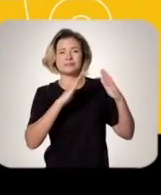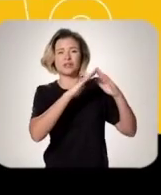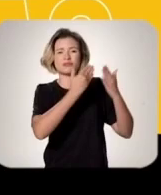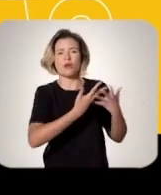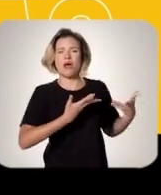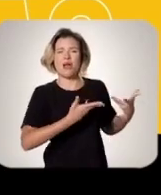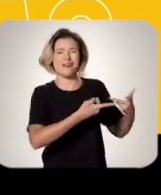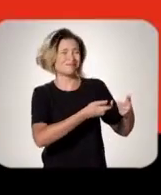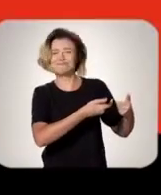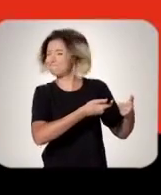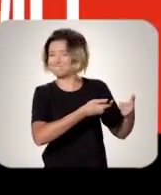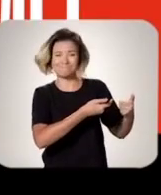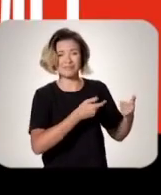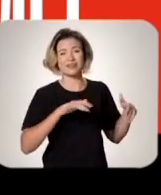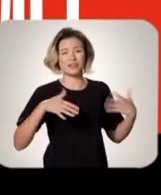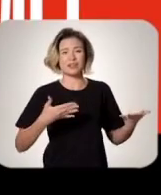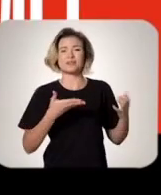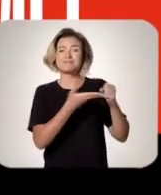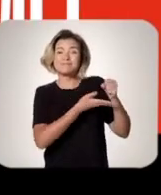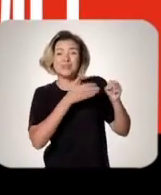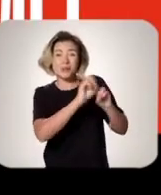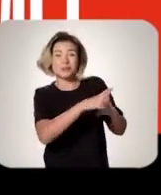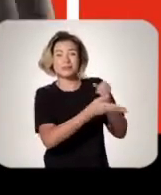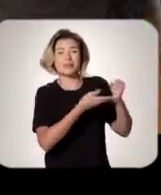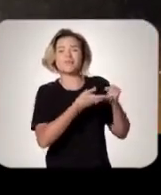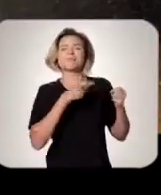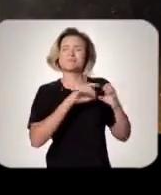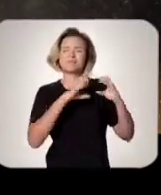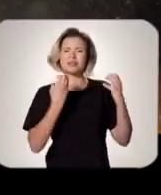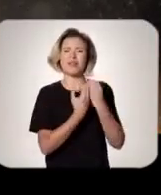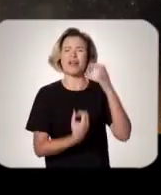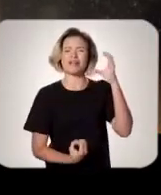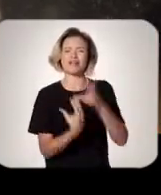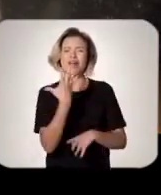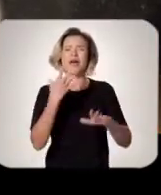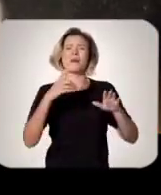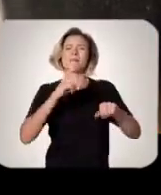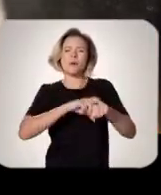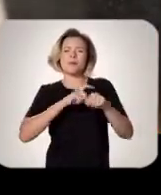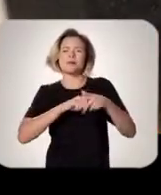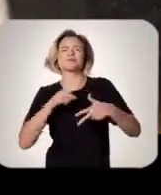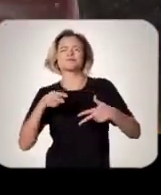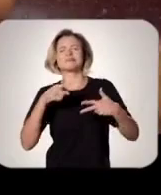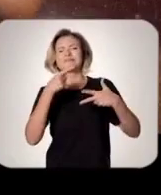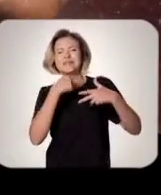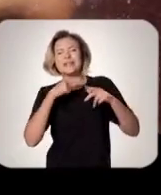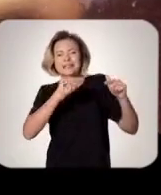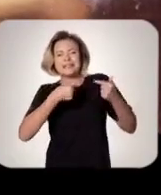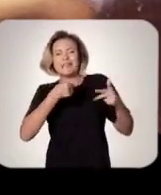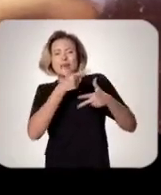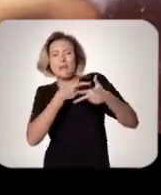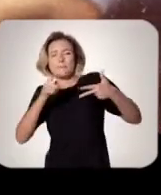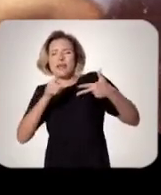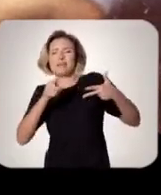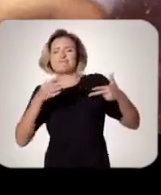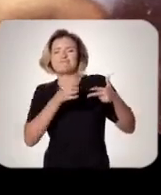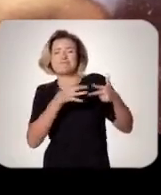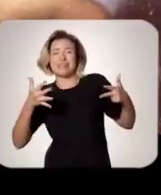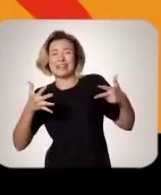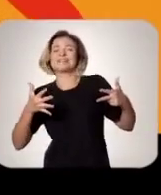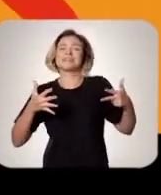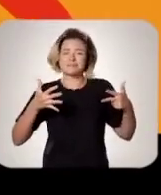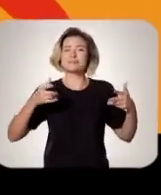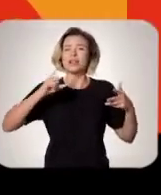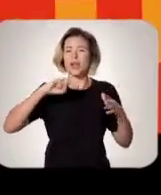Na educação básica Essa comissão ela nasce De um momento desafiador Que o MEC vem passando Fazer uma defesa Do povo brasileiro